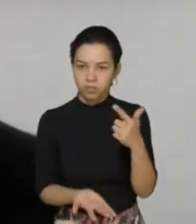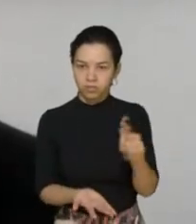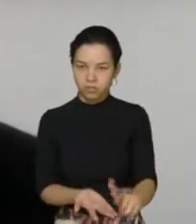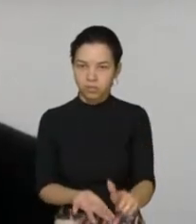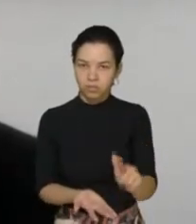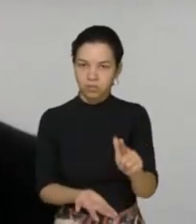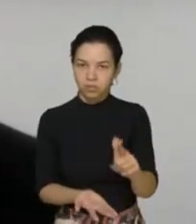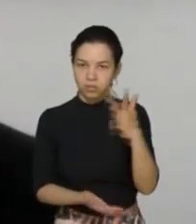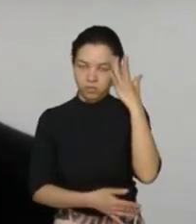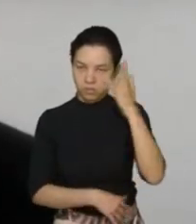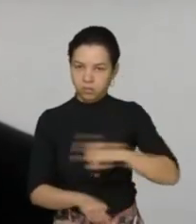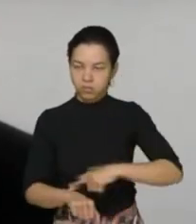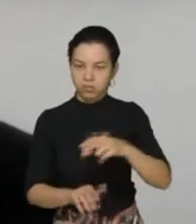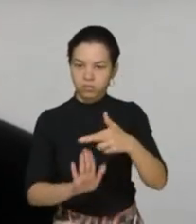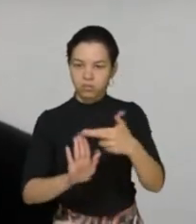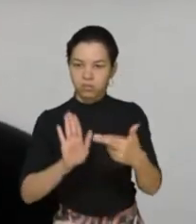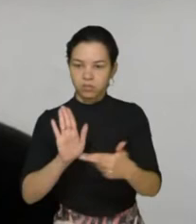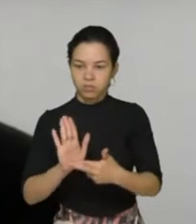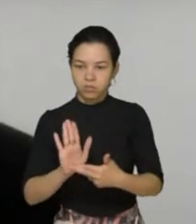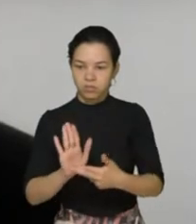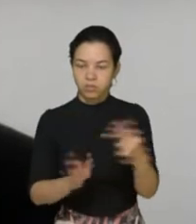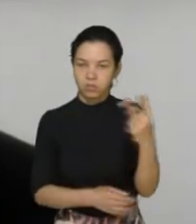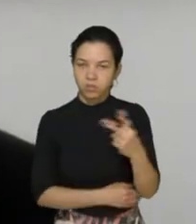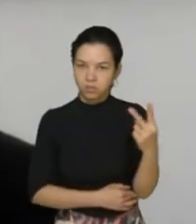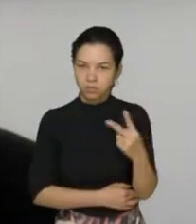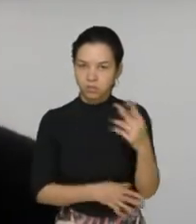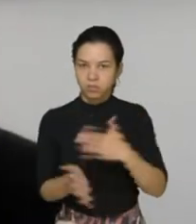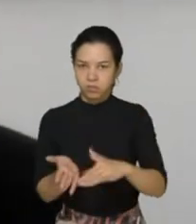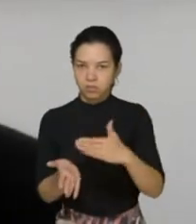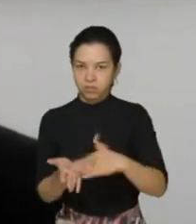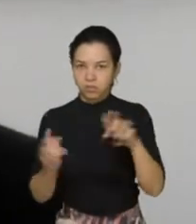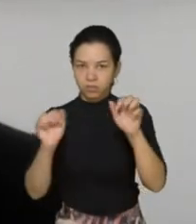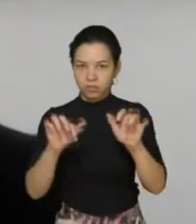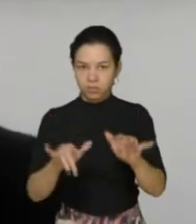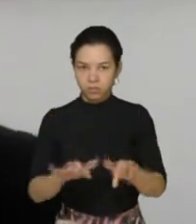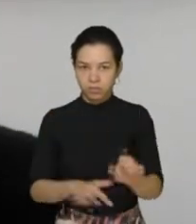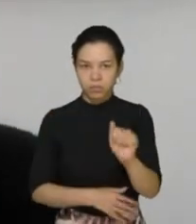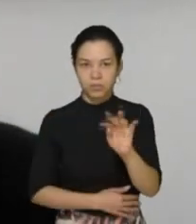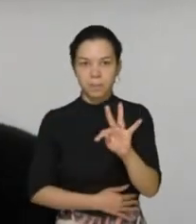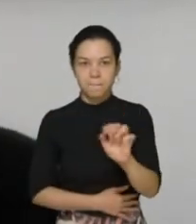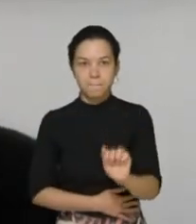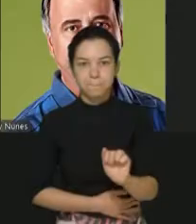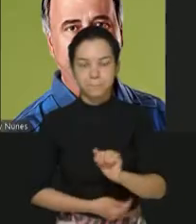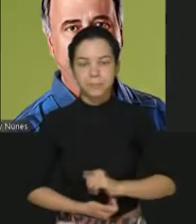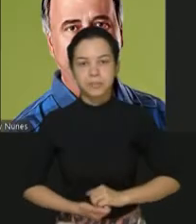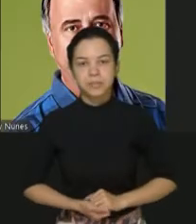no horário regimental. Para constar, o segundo secretário Lavrou, a presenteada.